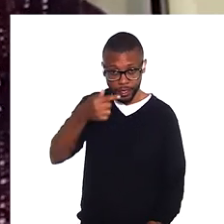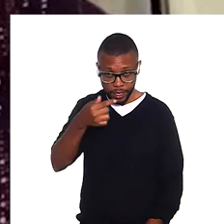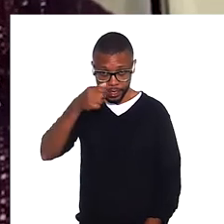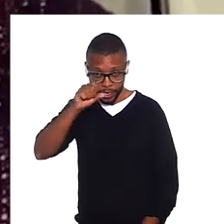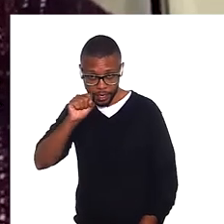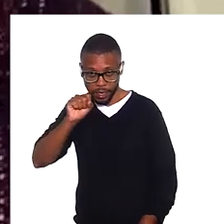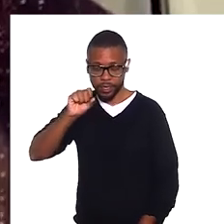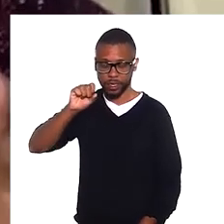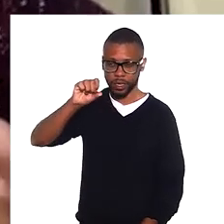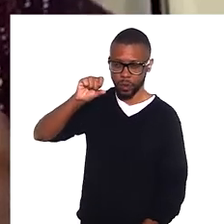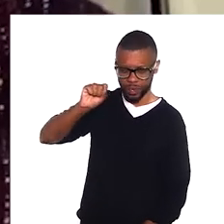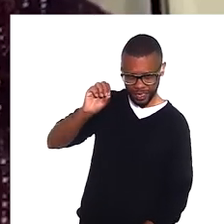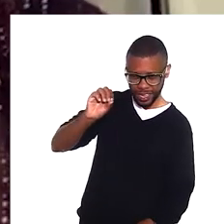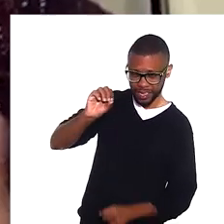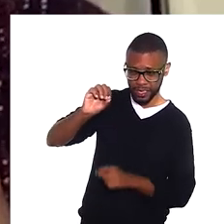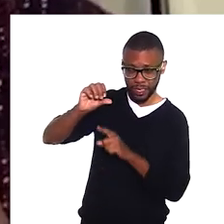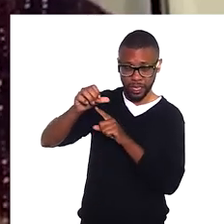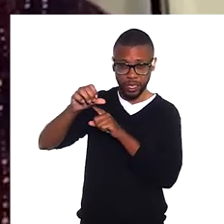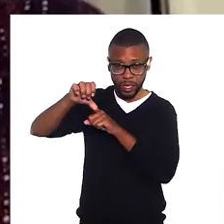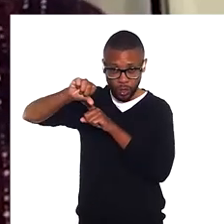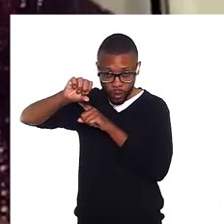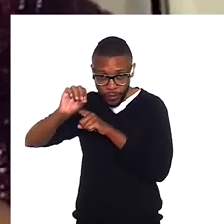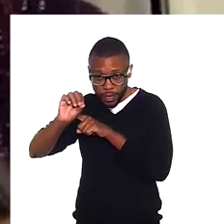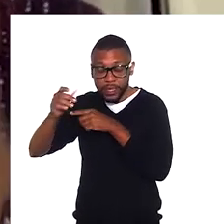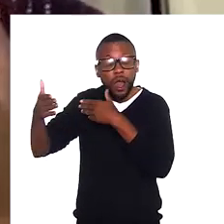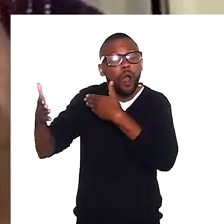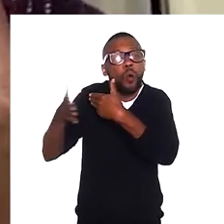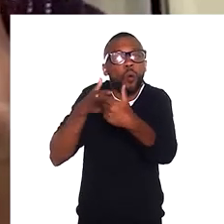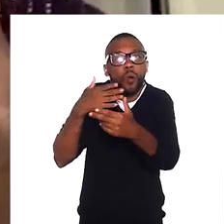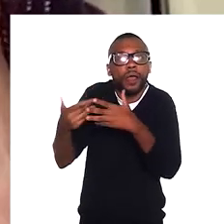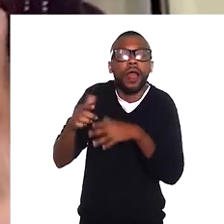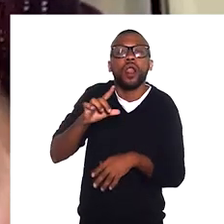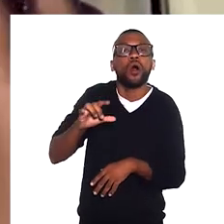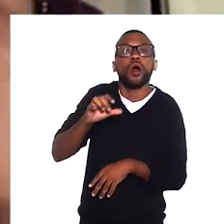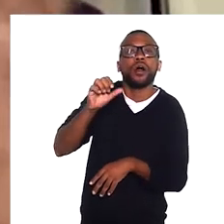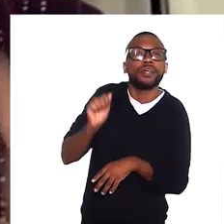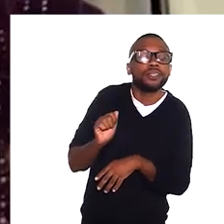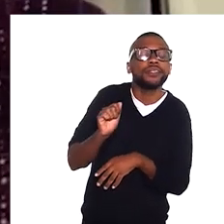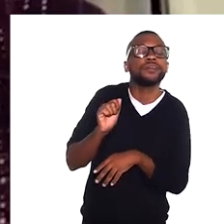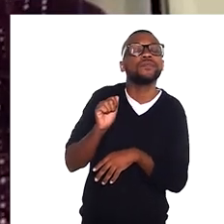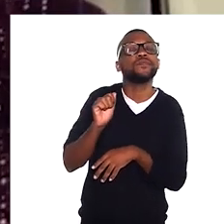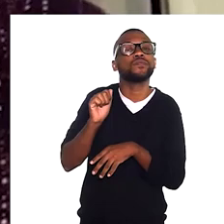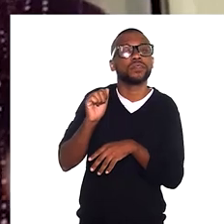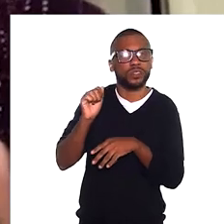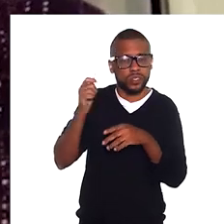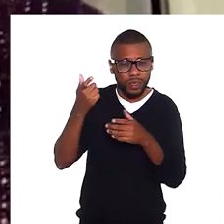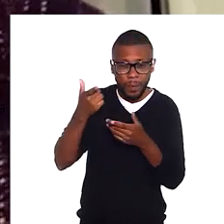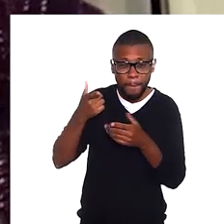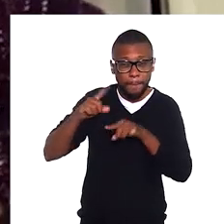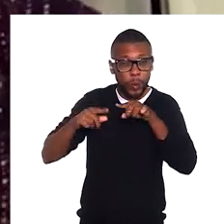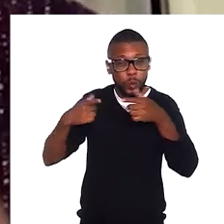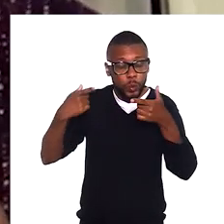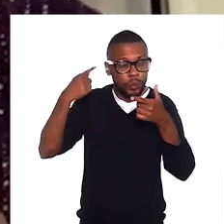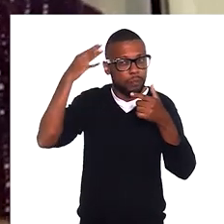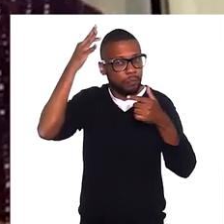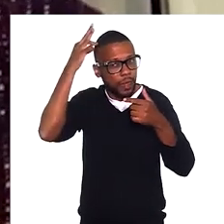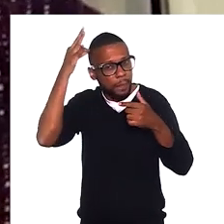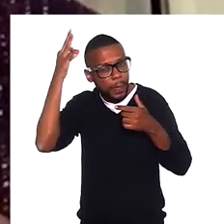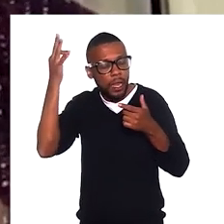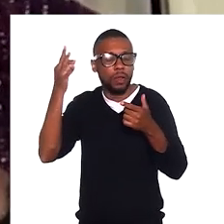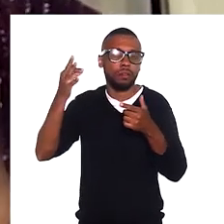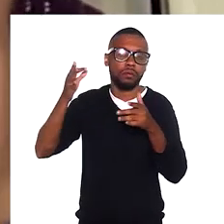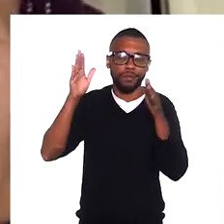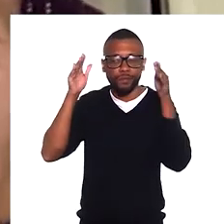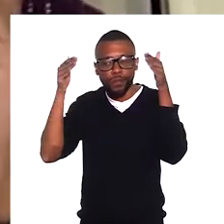em qualquer loja de cosméticos uma quantidade de produtos direcionados para a população negra. Então, gente sempre foi ao